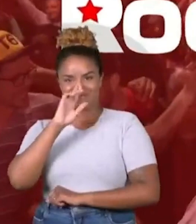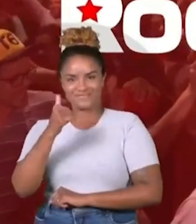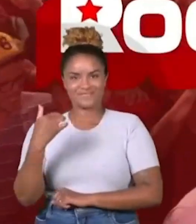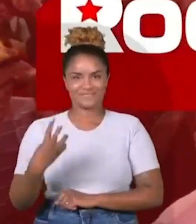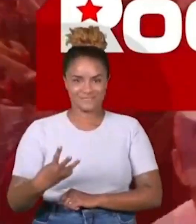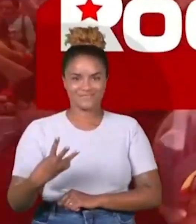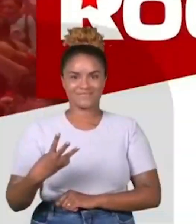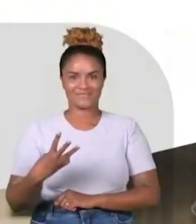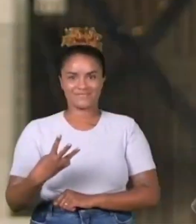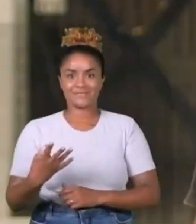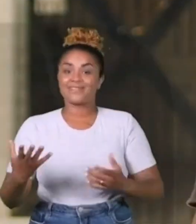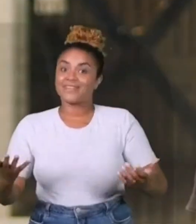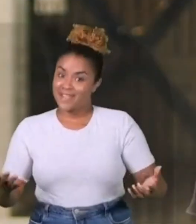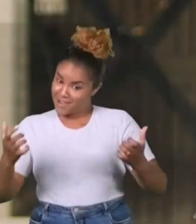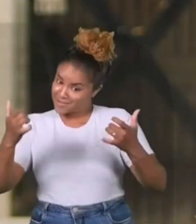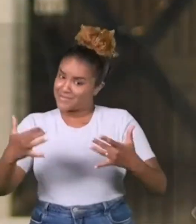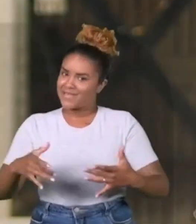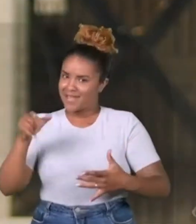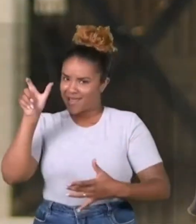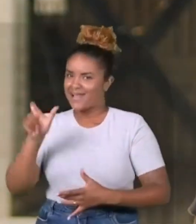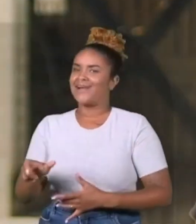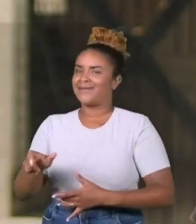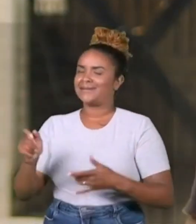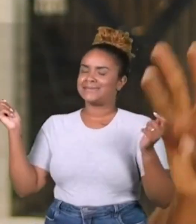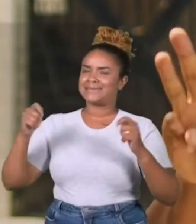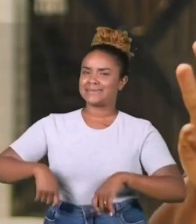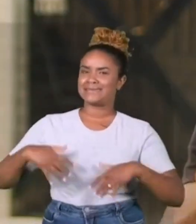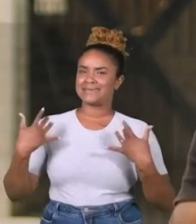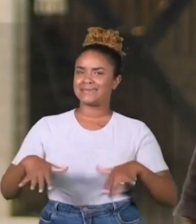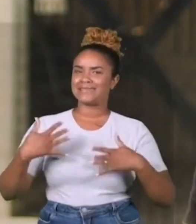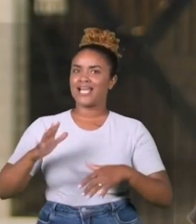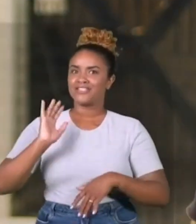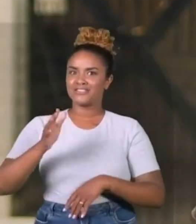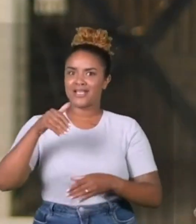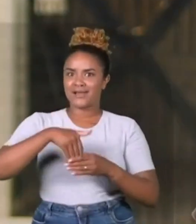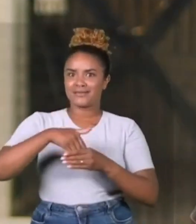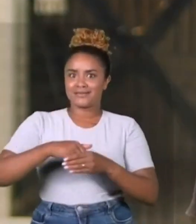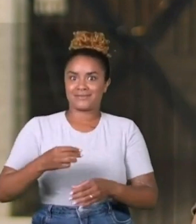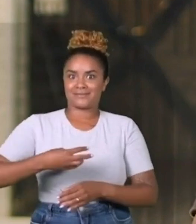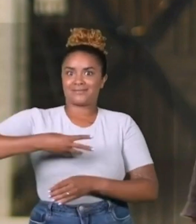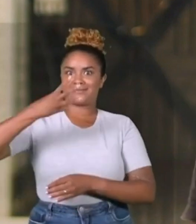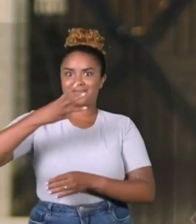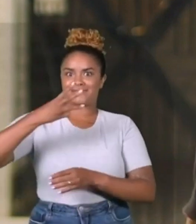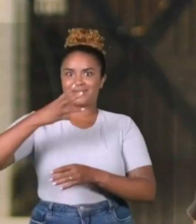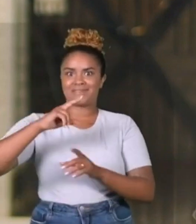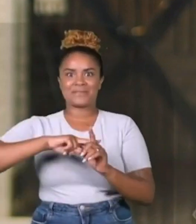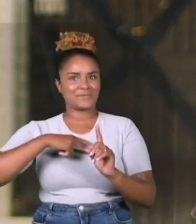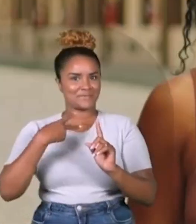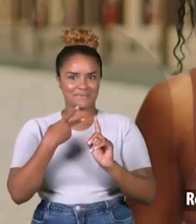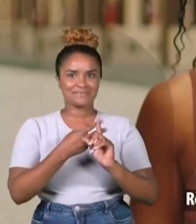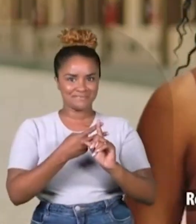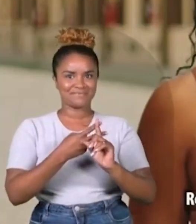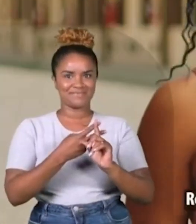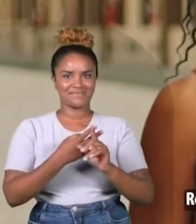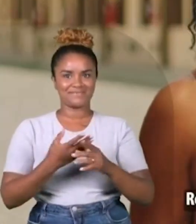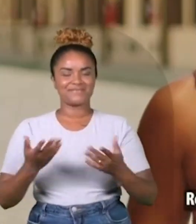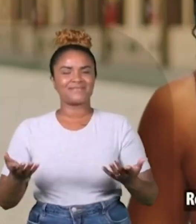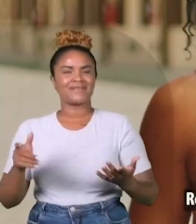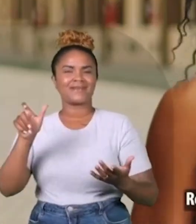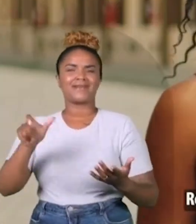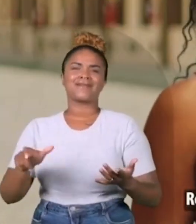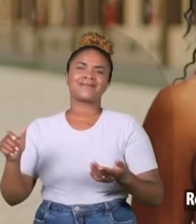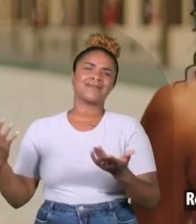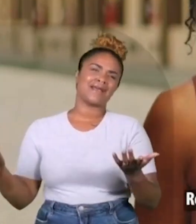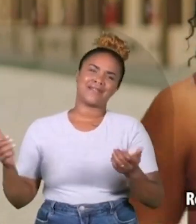Rogério, trezeiro! Diz aí, se Rogério não é fera. Já conquistei mais três votos para ele. Vamos todos fazer a mesma coisa? Rogério é